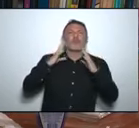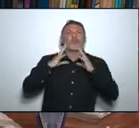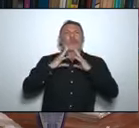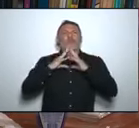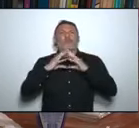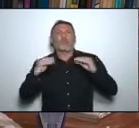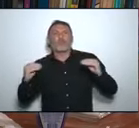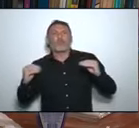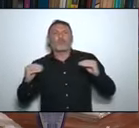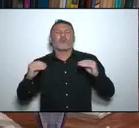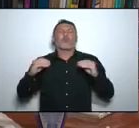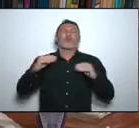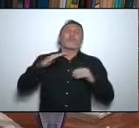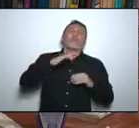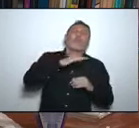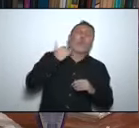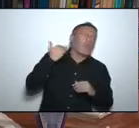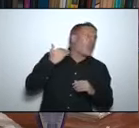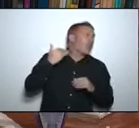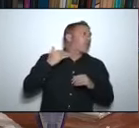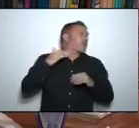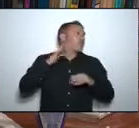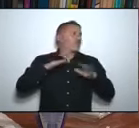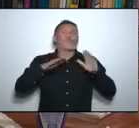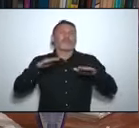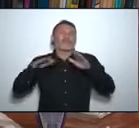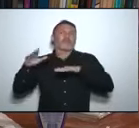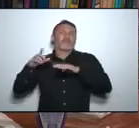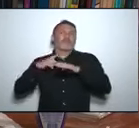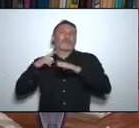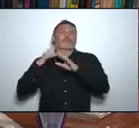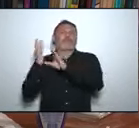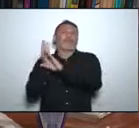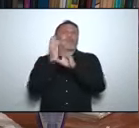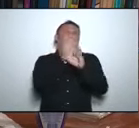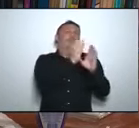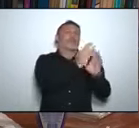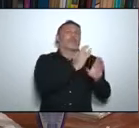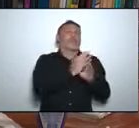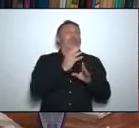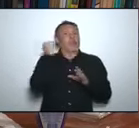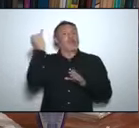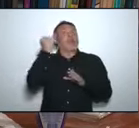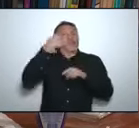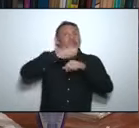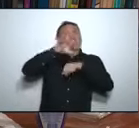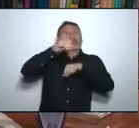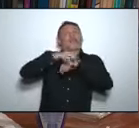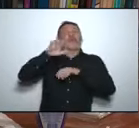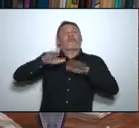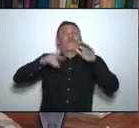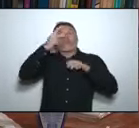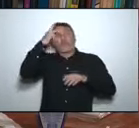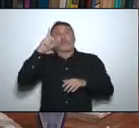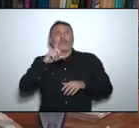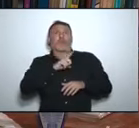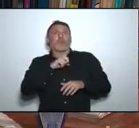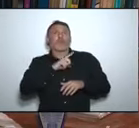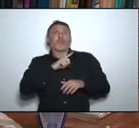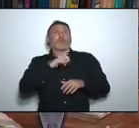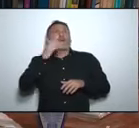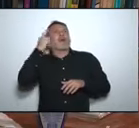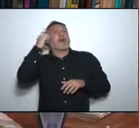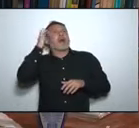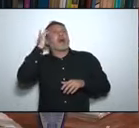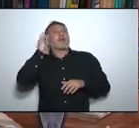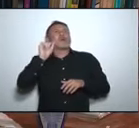divulgar pessoas que perderam a vida. Então, vocês sabem que isso é muito importante e as pessoas sempre ficavam esperando que o governo